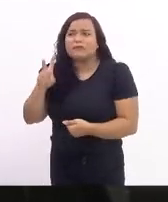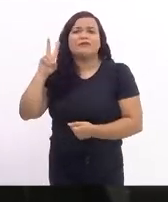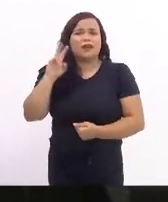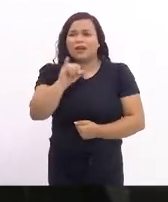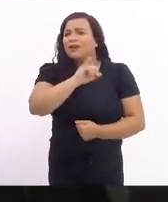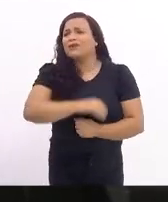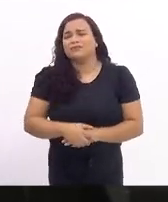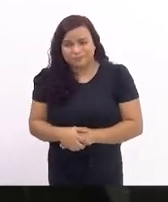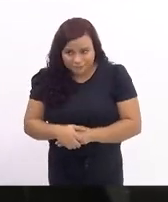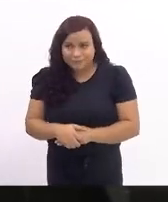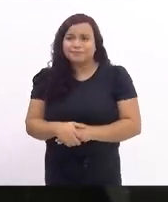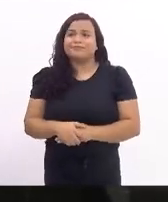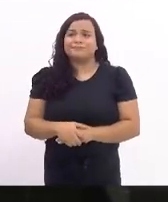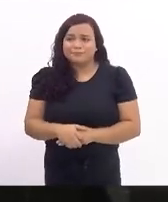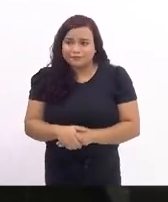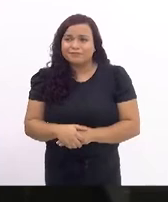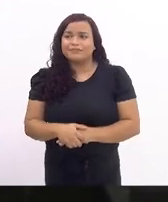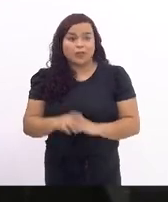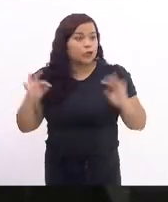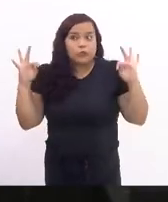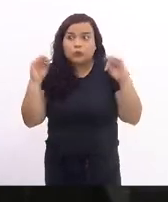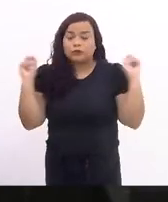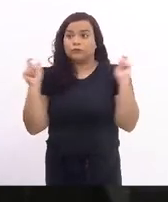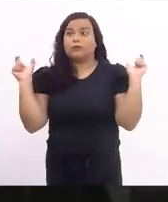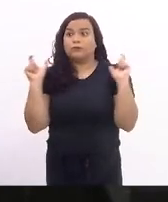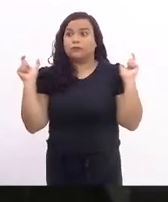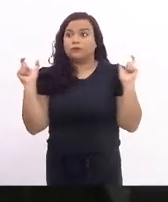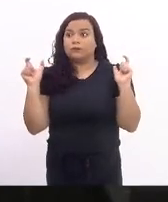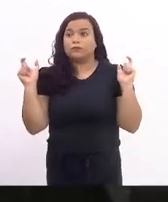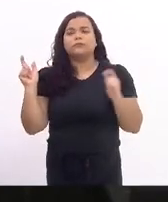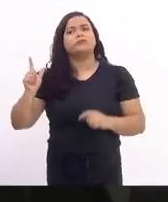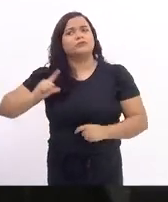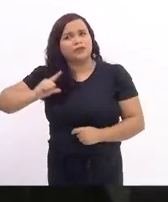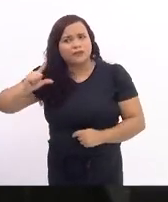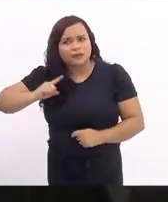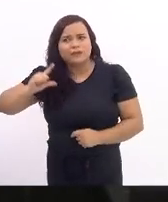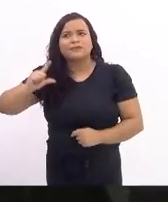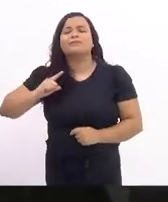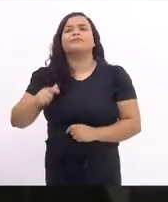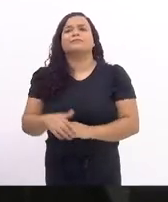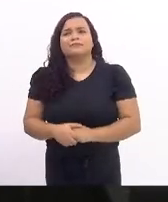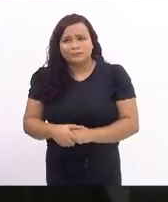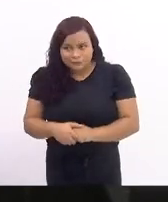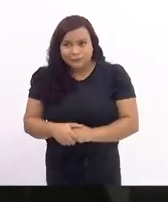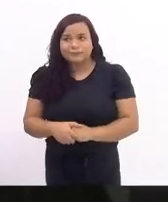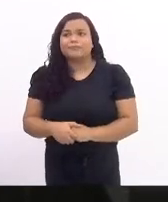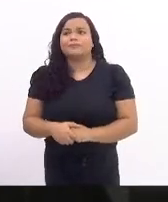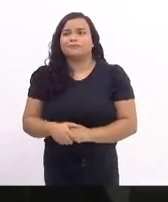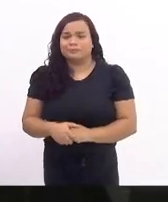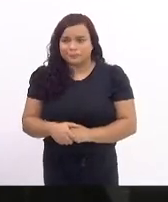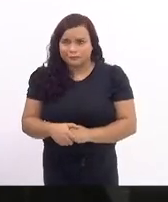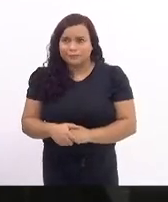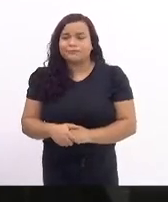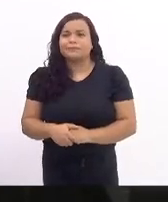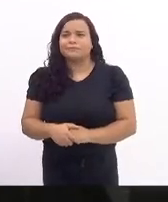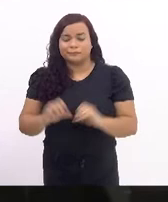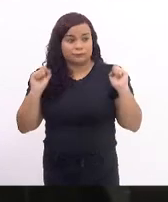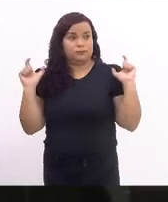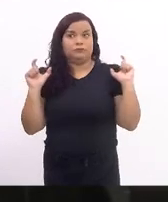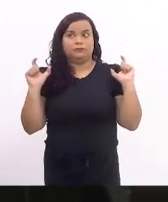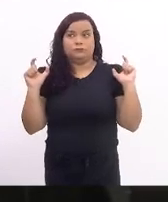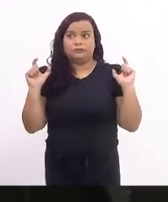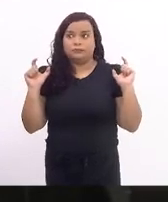e está todo mundo em perplexidade. Em perplexidade é até